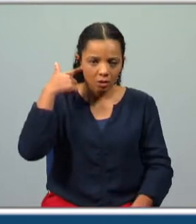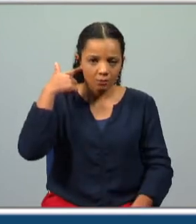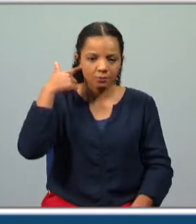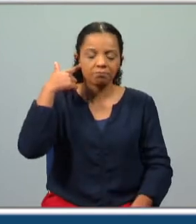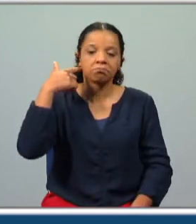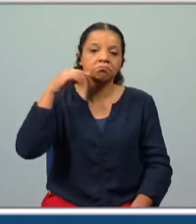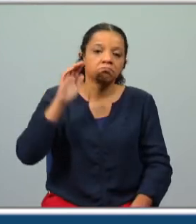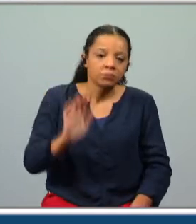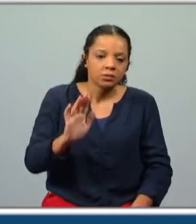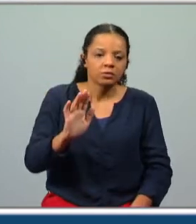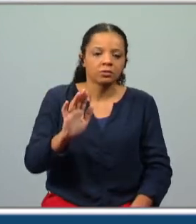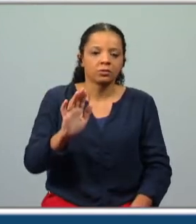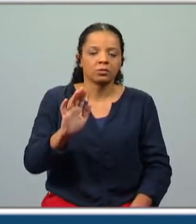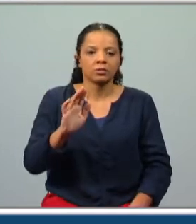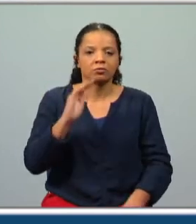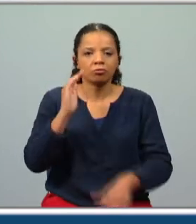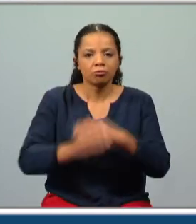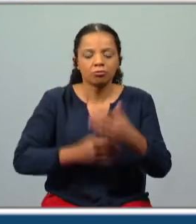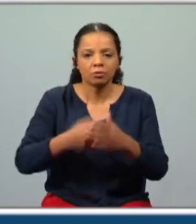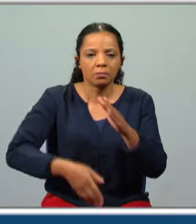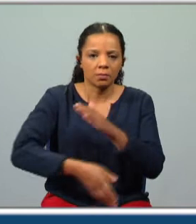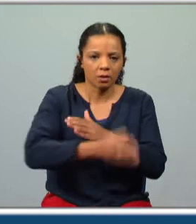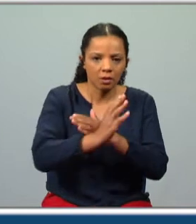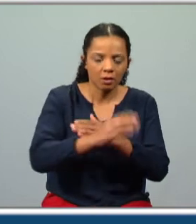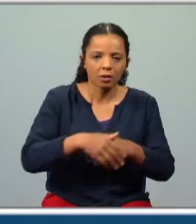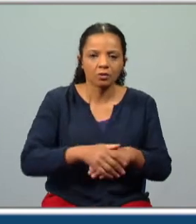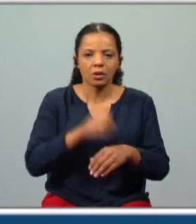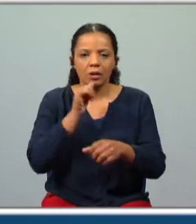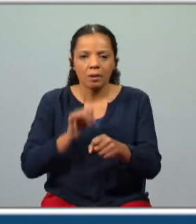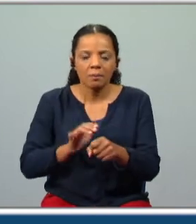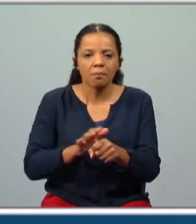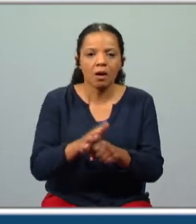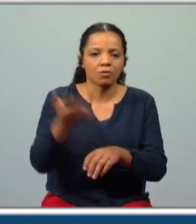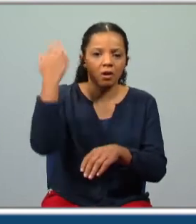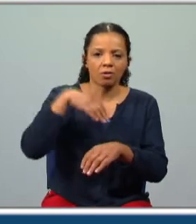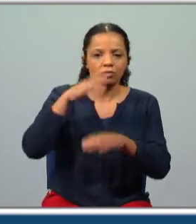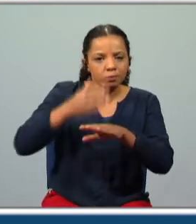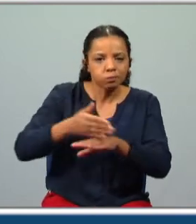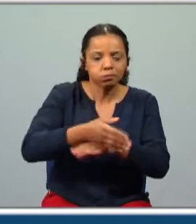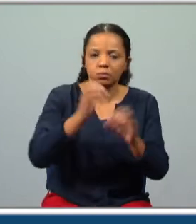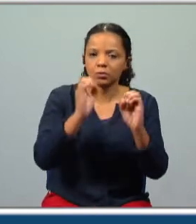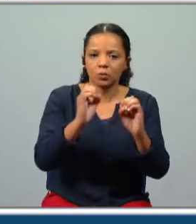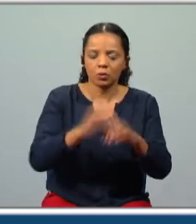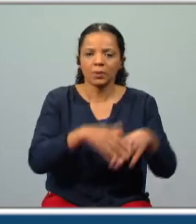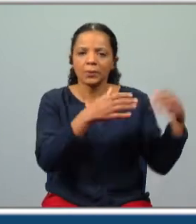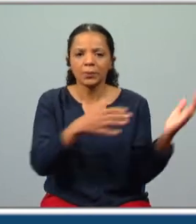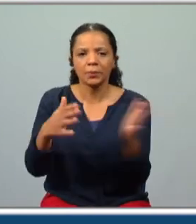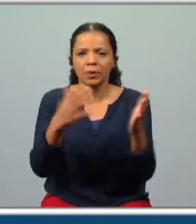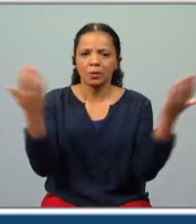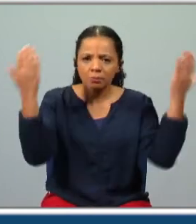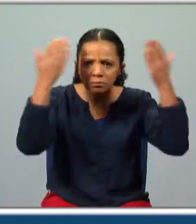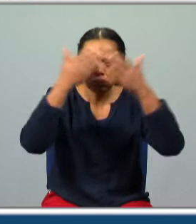Porém, já cinco sóis eram passados, que dali nos partíramos, cortando os mares, nunca de outras navegados, para os pramentos, ventos assoprando, quando, uma noite,